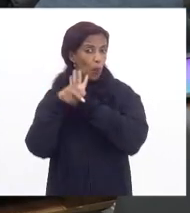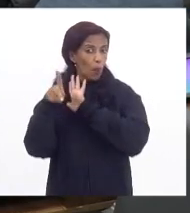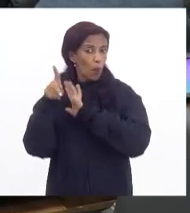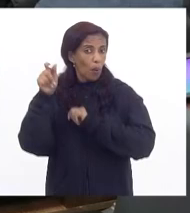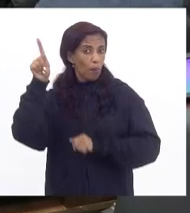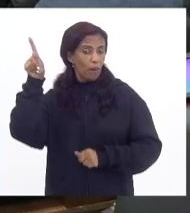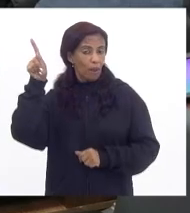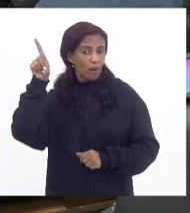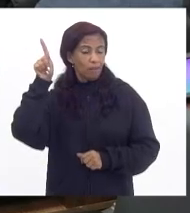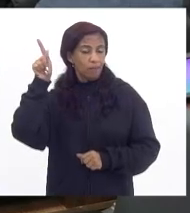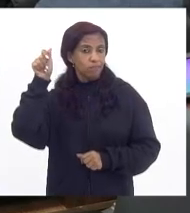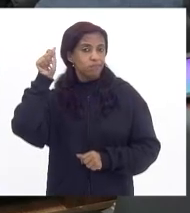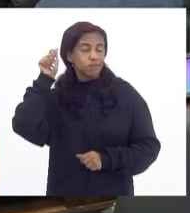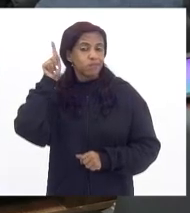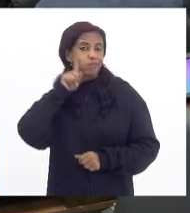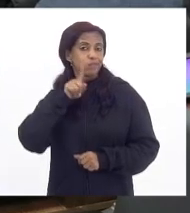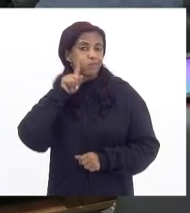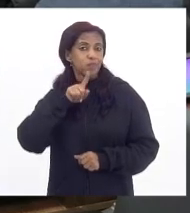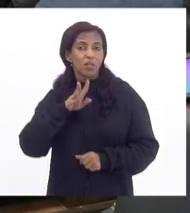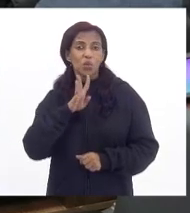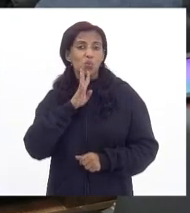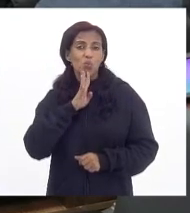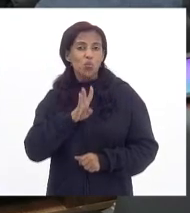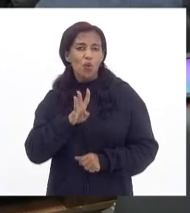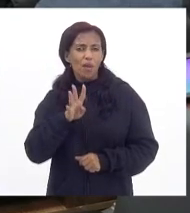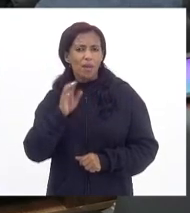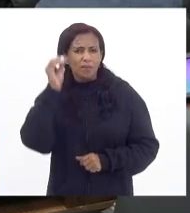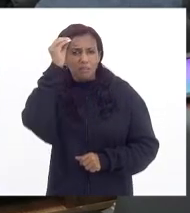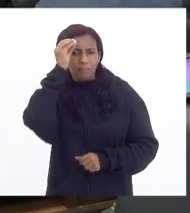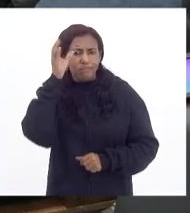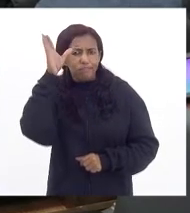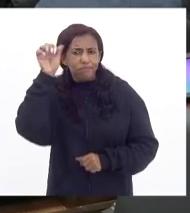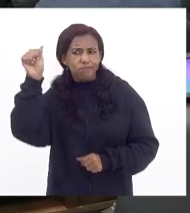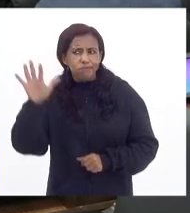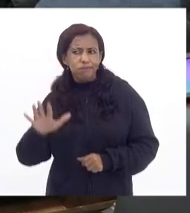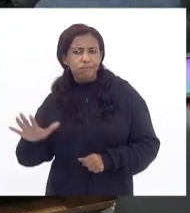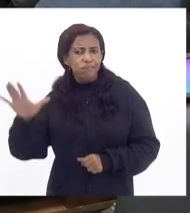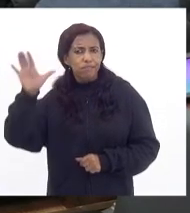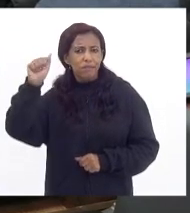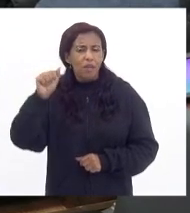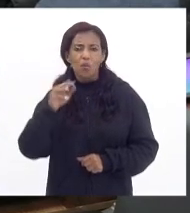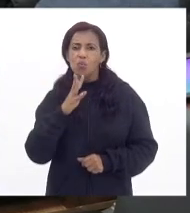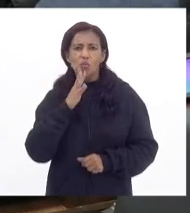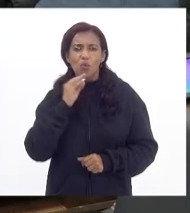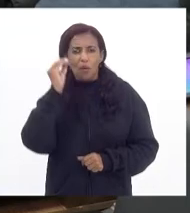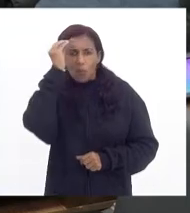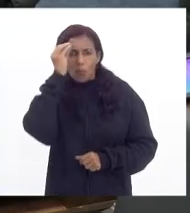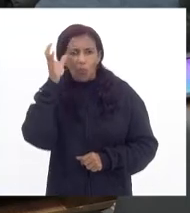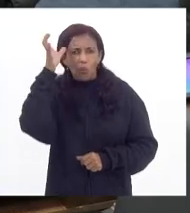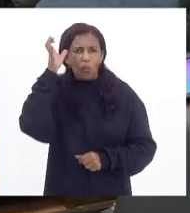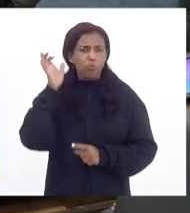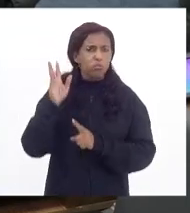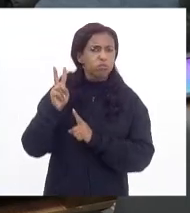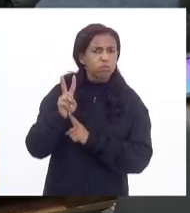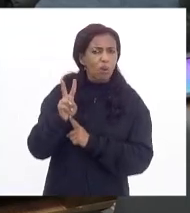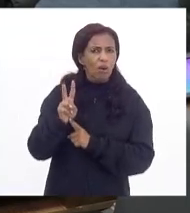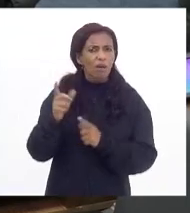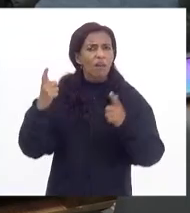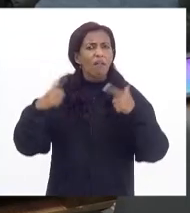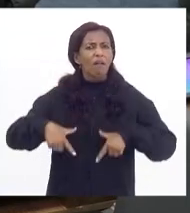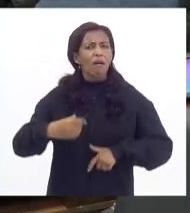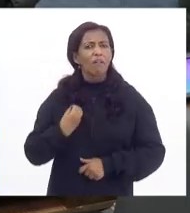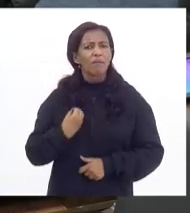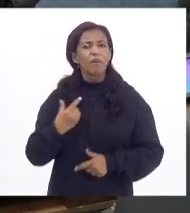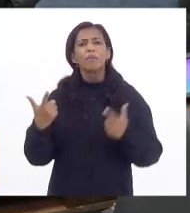E não conhecem a cultura africana, não conhecem a cultura indígena. Afinal, onde é que nós vivemos?